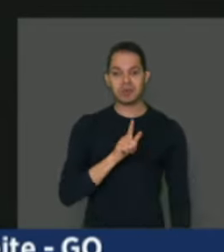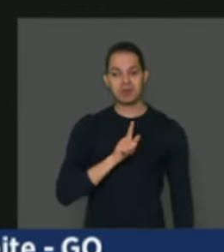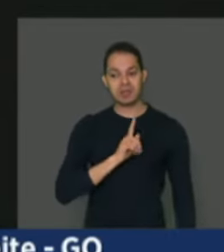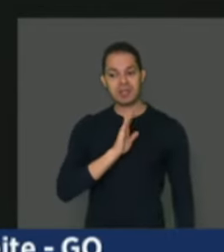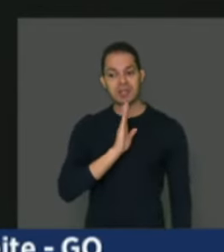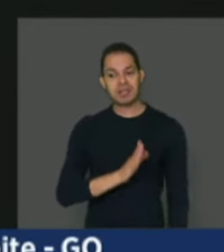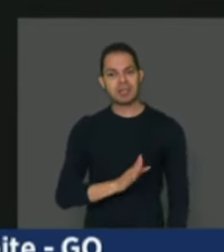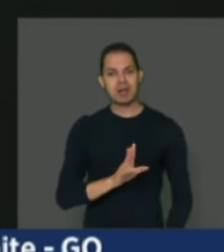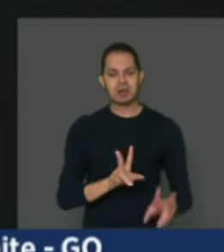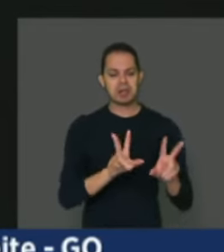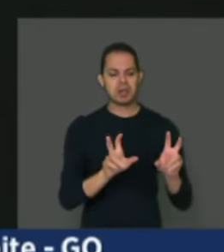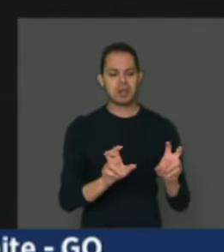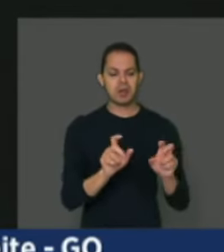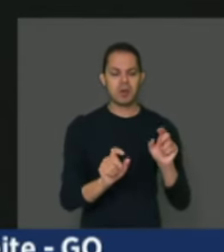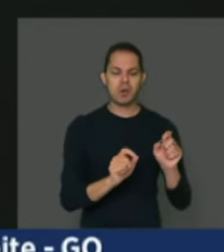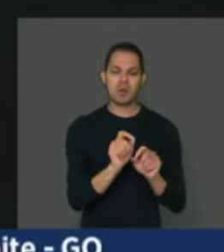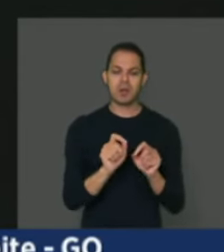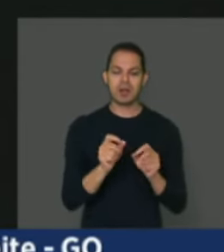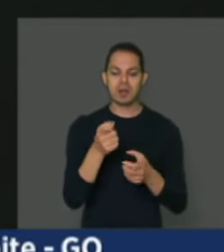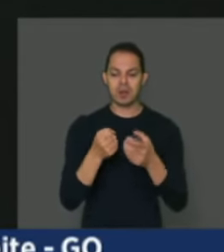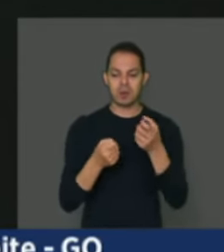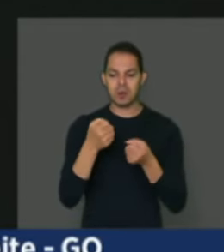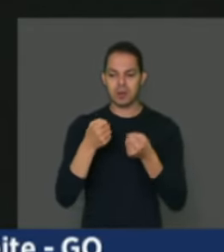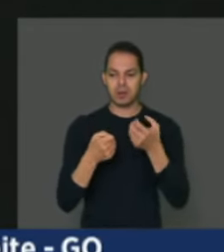como...